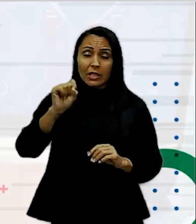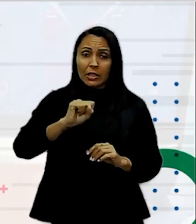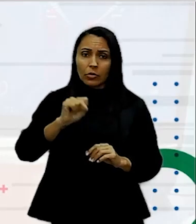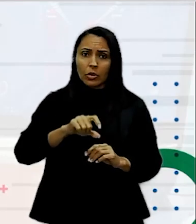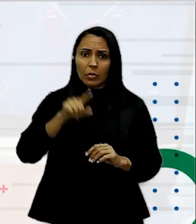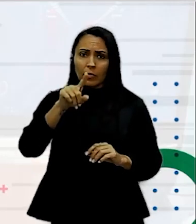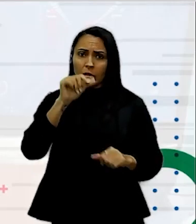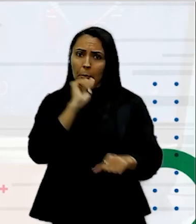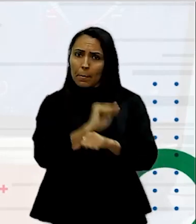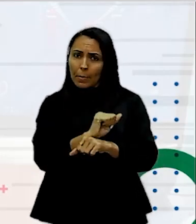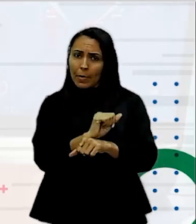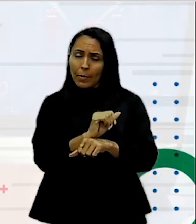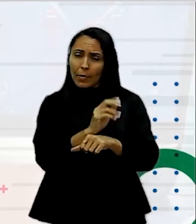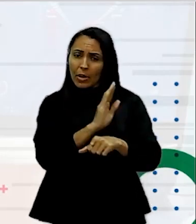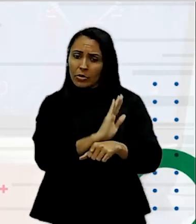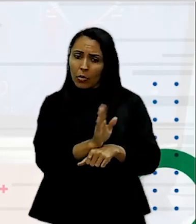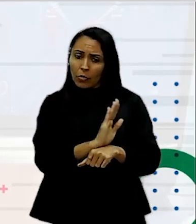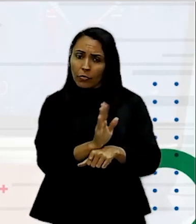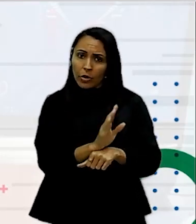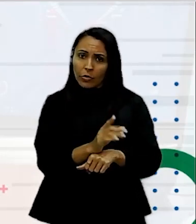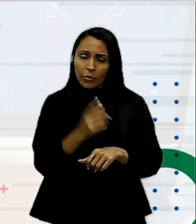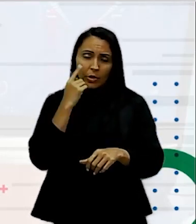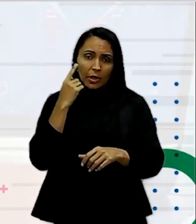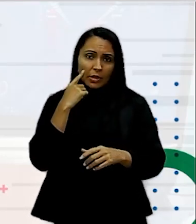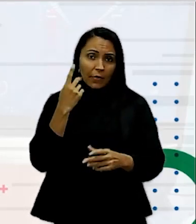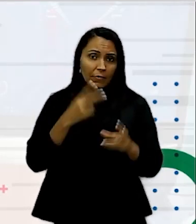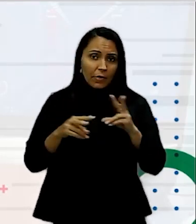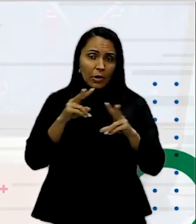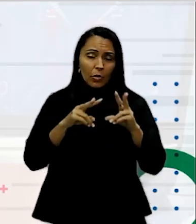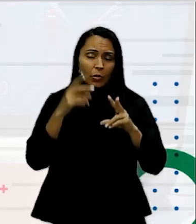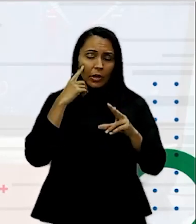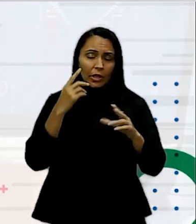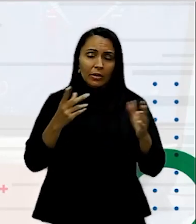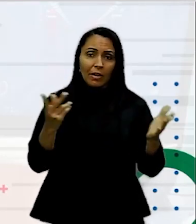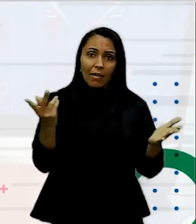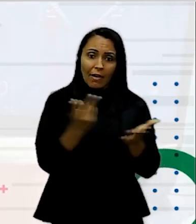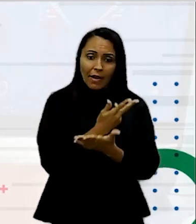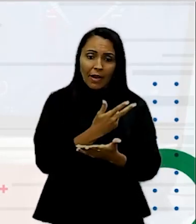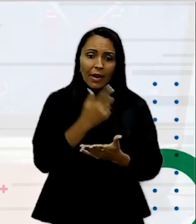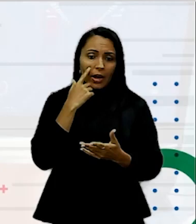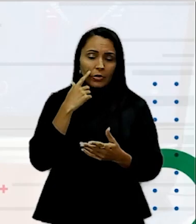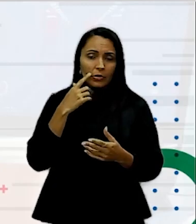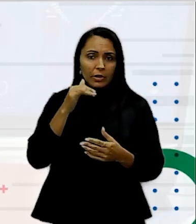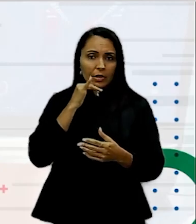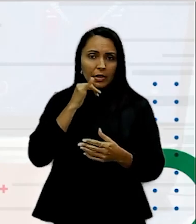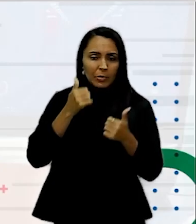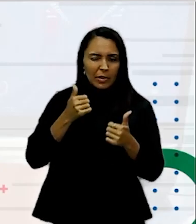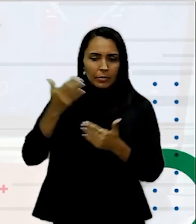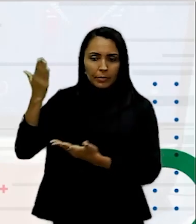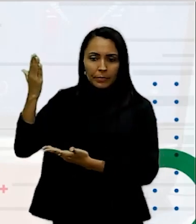pausarem o vídeo E tentarem ver o que está errado nesse exemplo, certo?